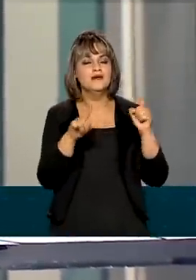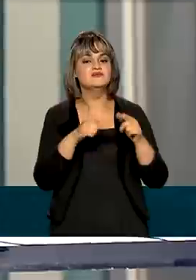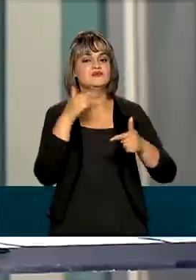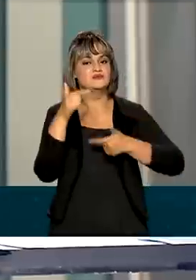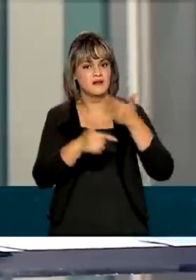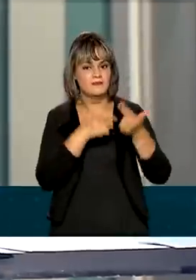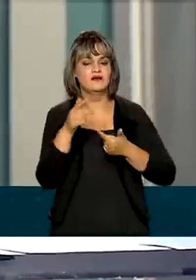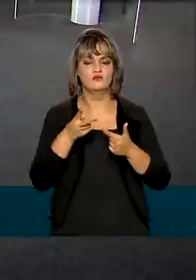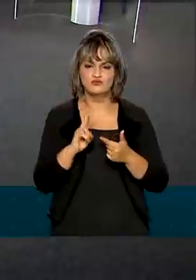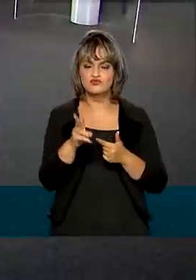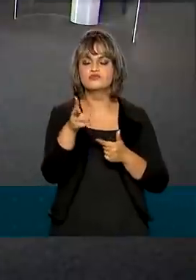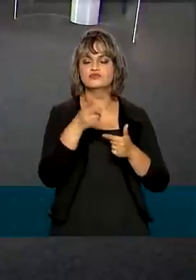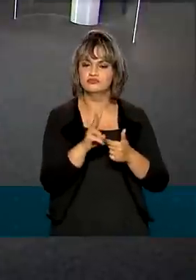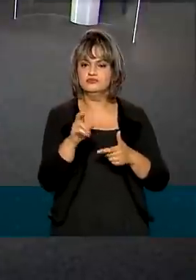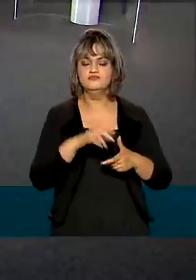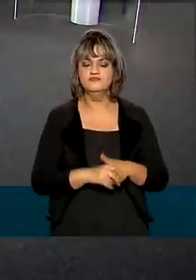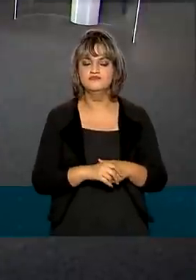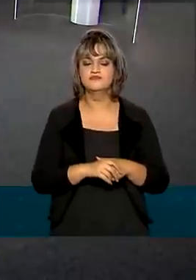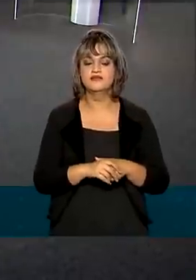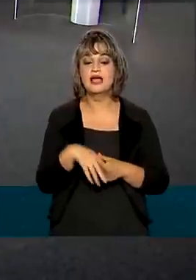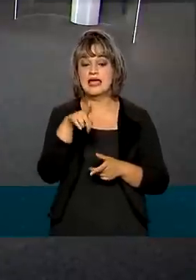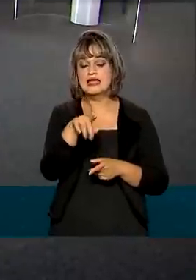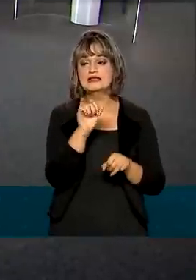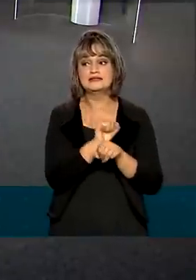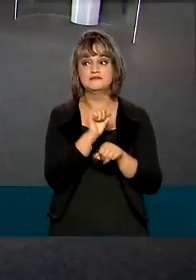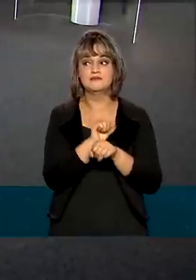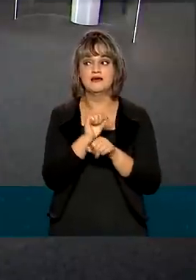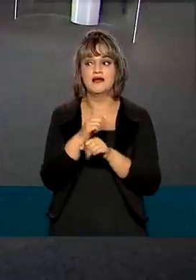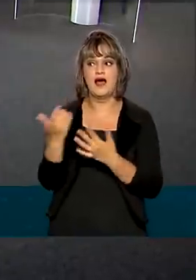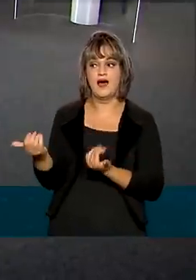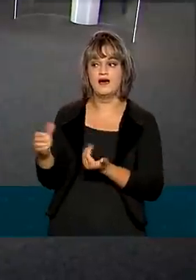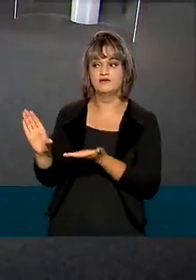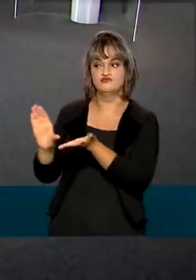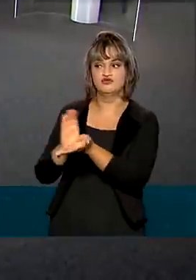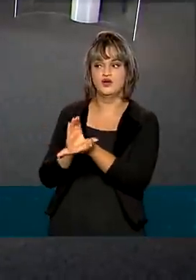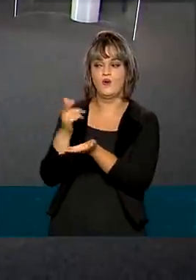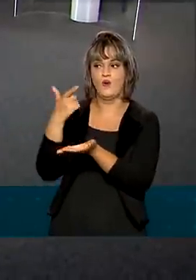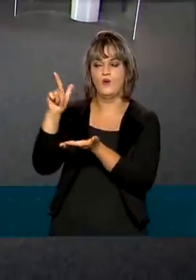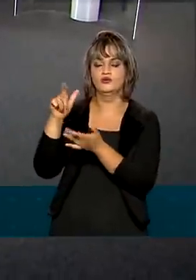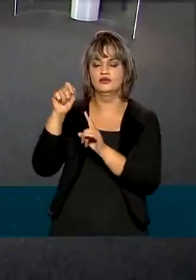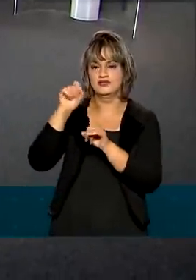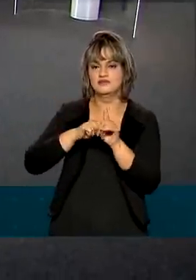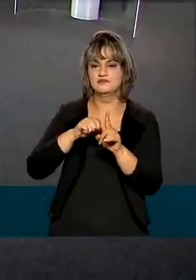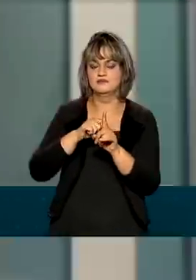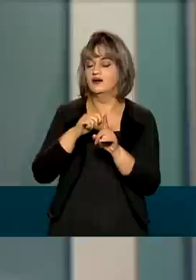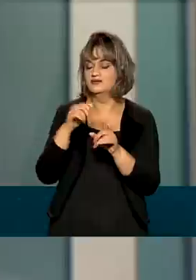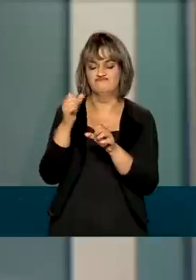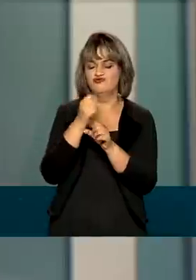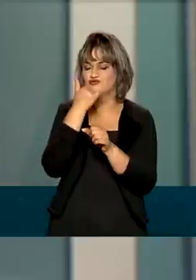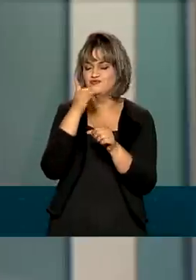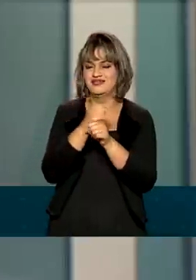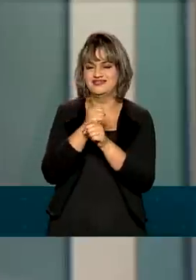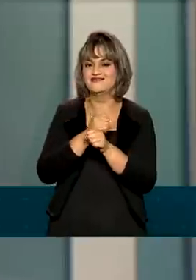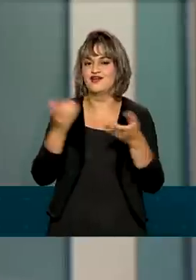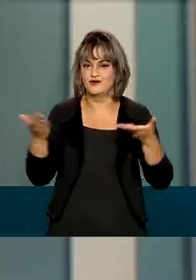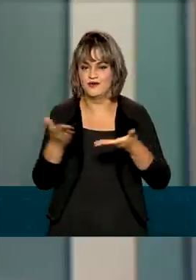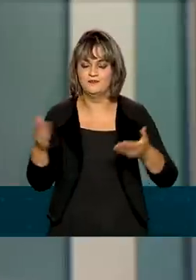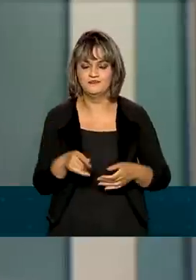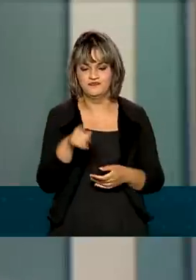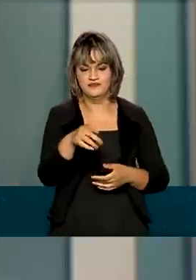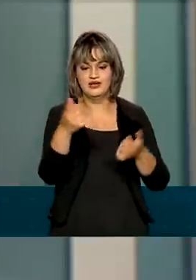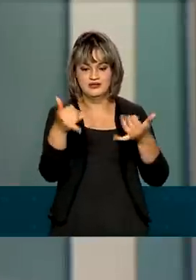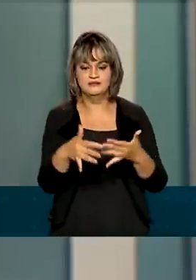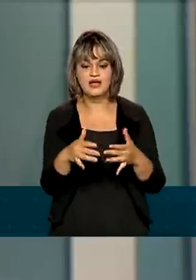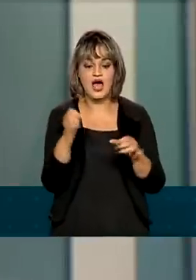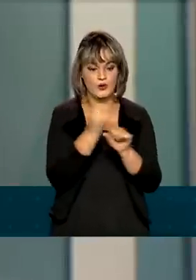pararam em 2021. O ministro aguarda um novo aporte de recursos ainda para este ano. Há uma necessidade de retomar de